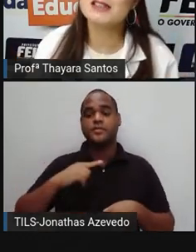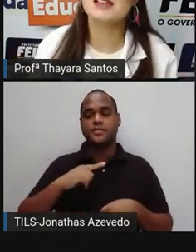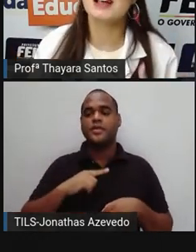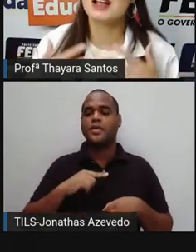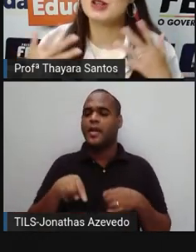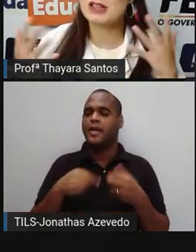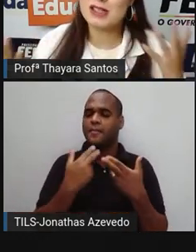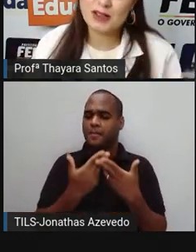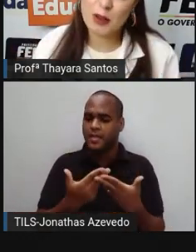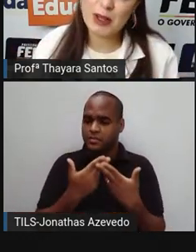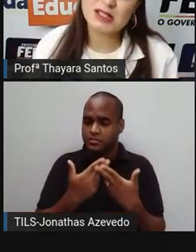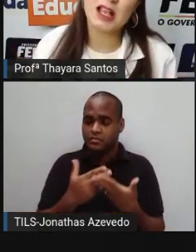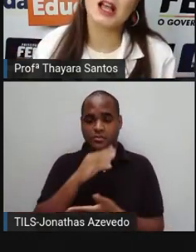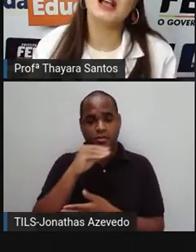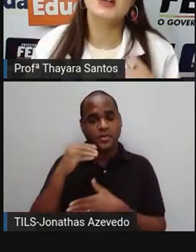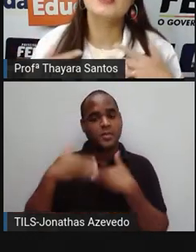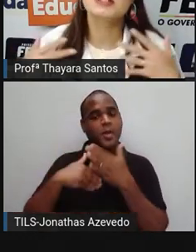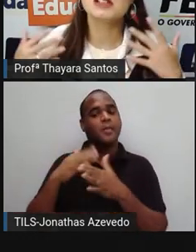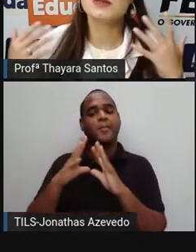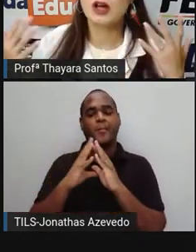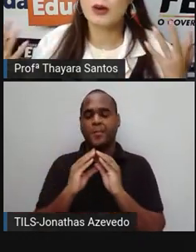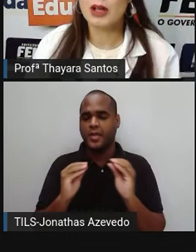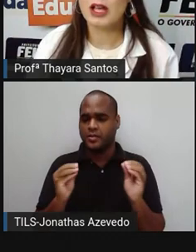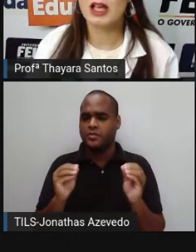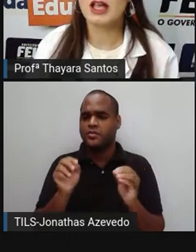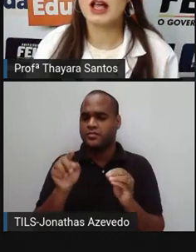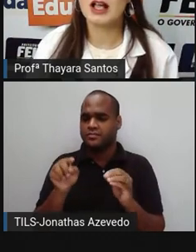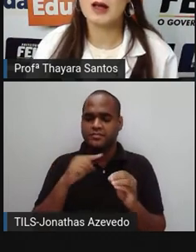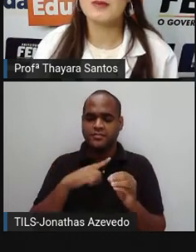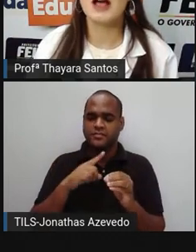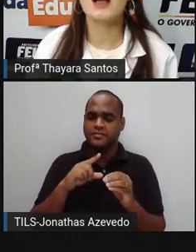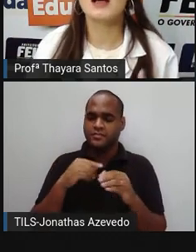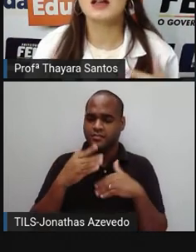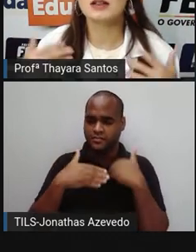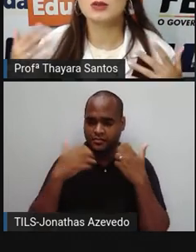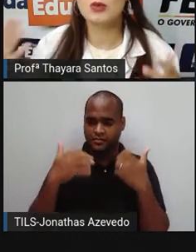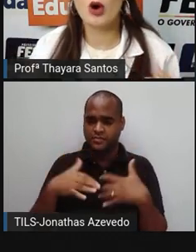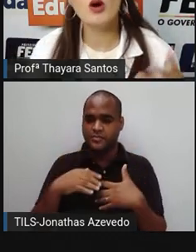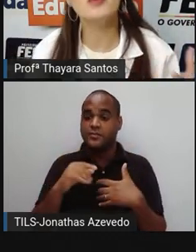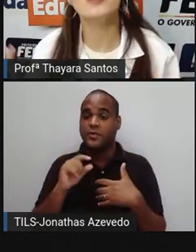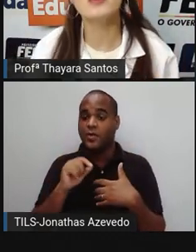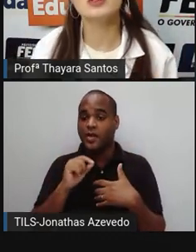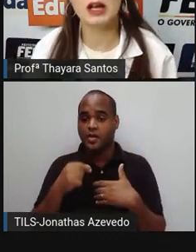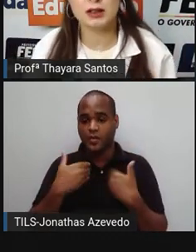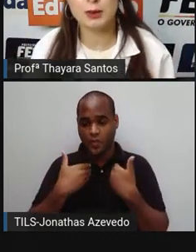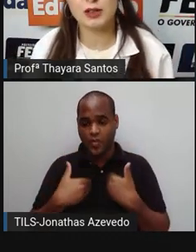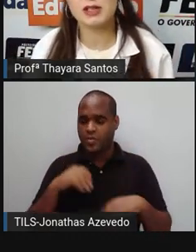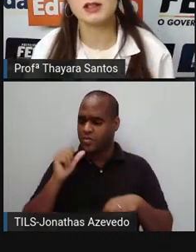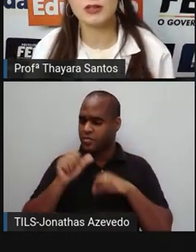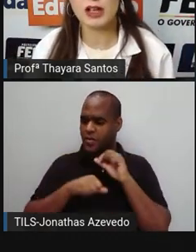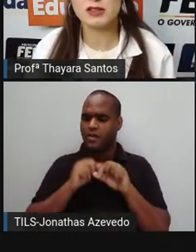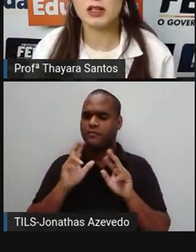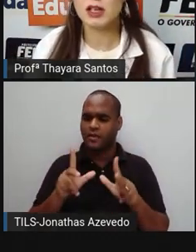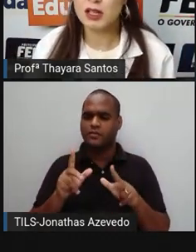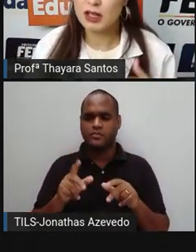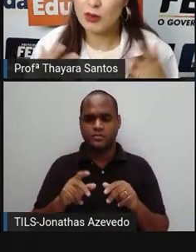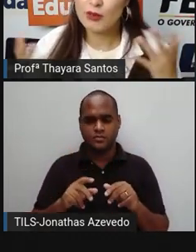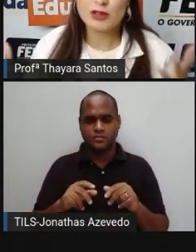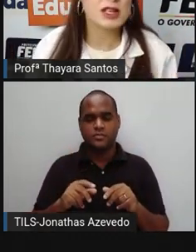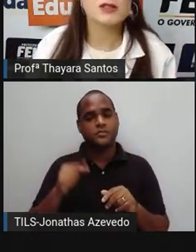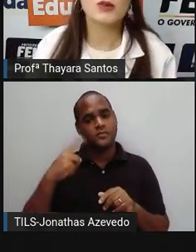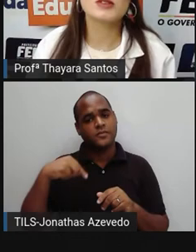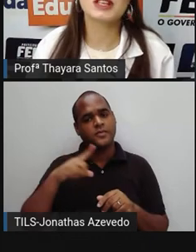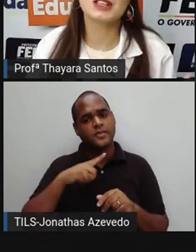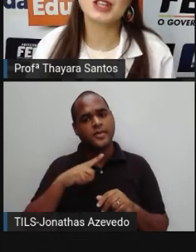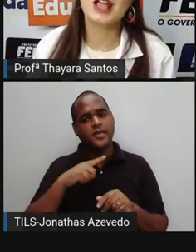paciência. A adolescência vai passar, vocês vão acabar, o corpo vai mudar depois dessa fase. Então,